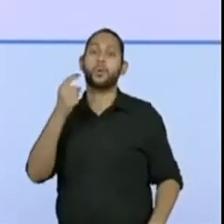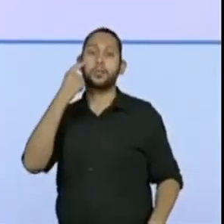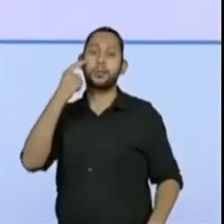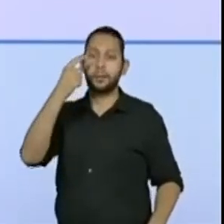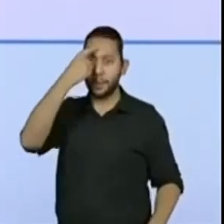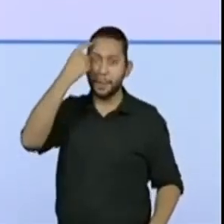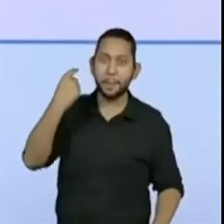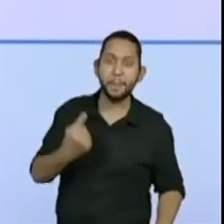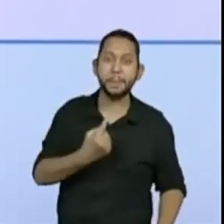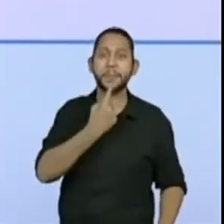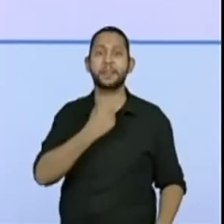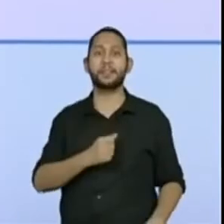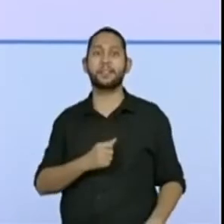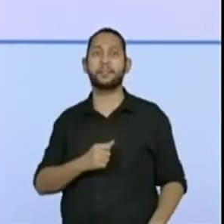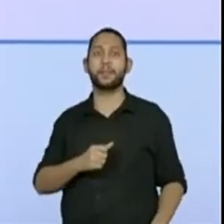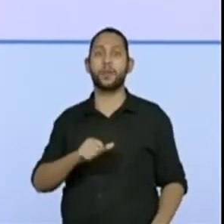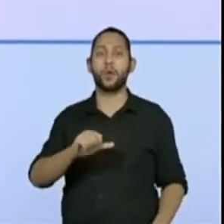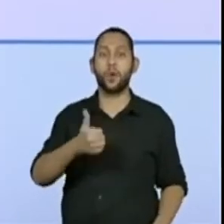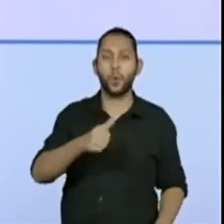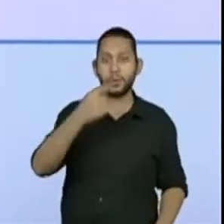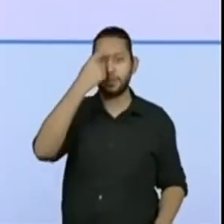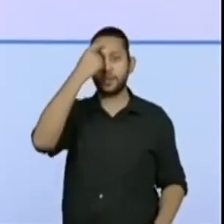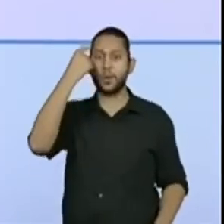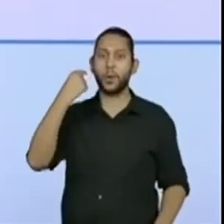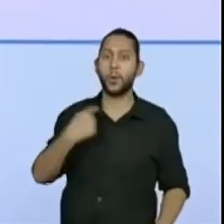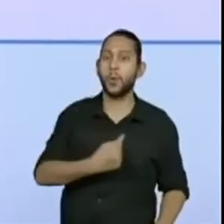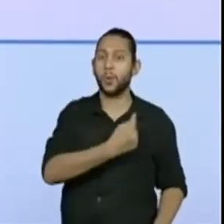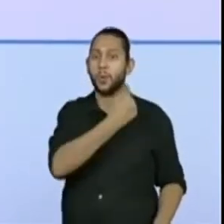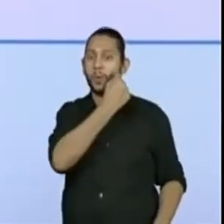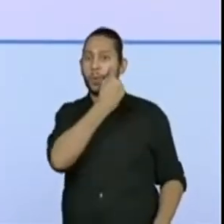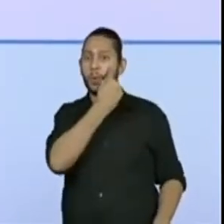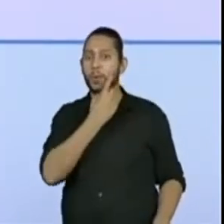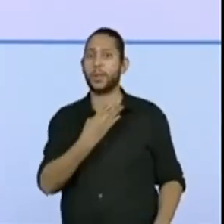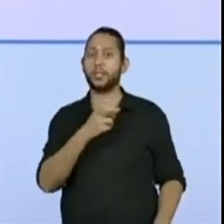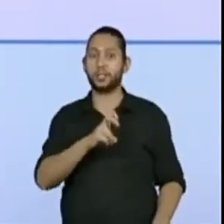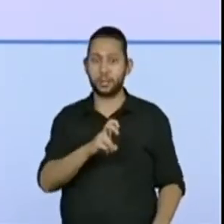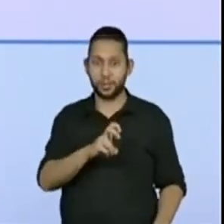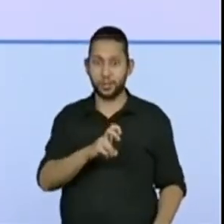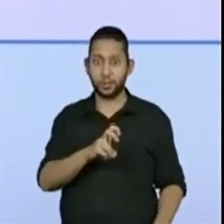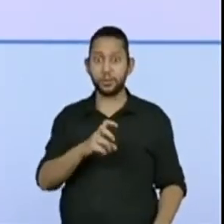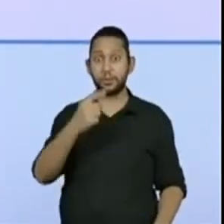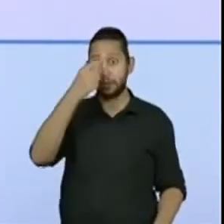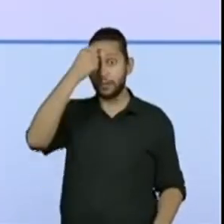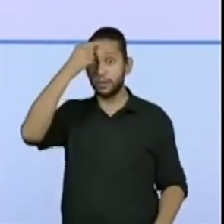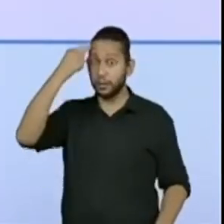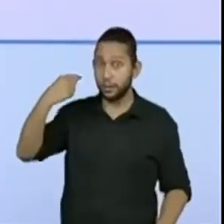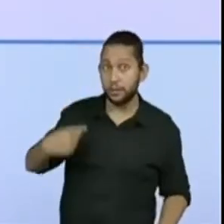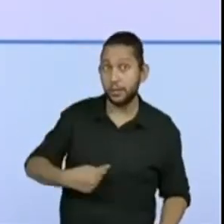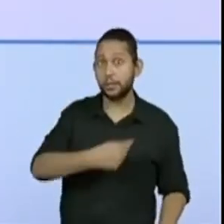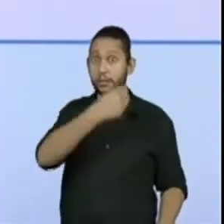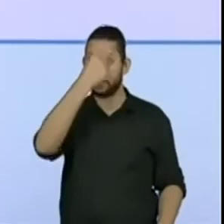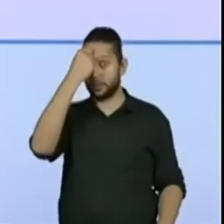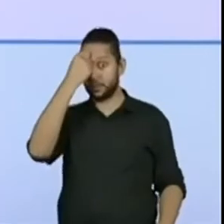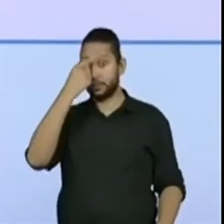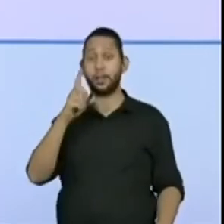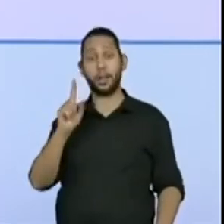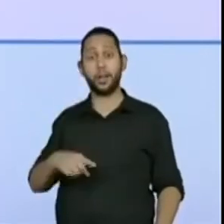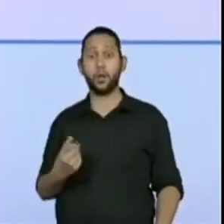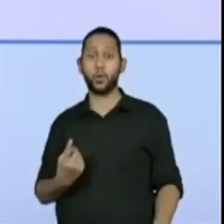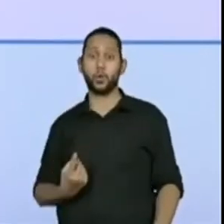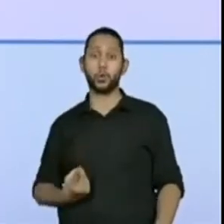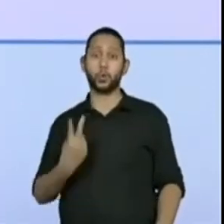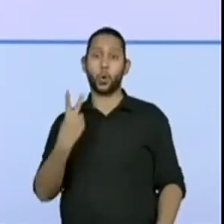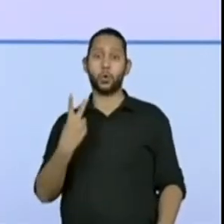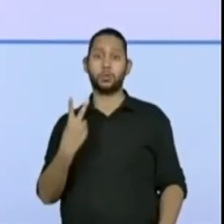A professora Evelyn trouxe a contribuição do Rafael, que disse que é de 15 em 15 minutos e que o próximo horário é 12 horas, né?